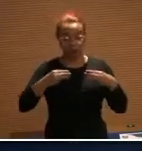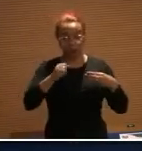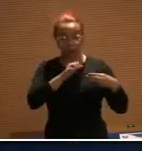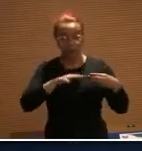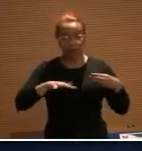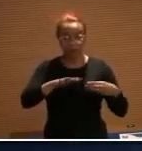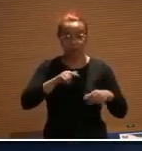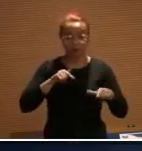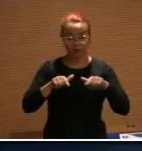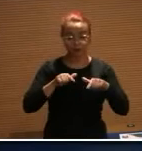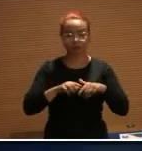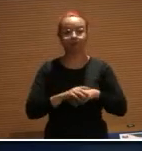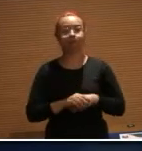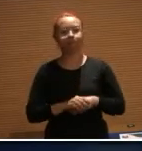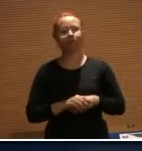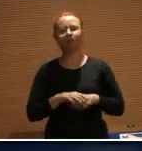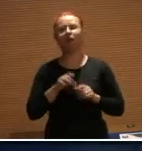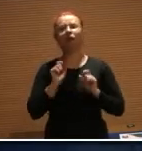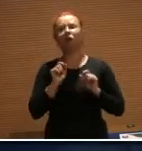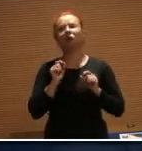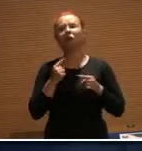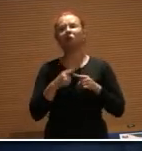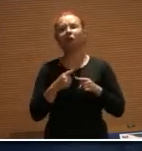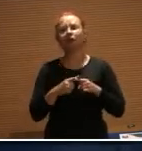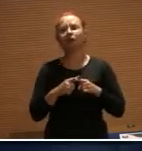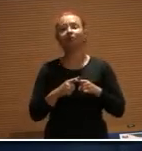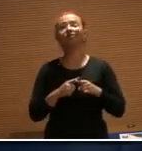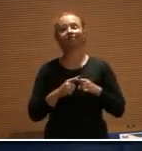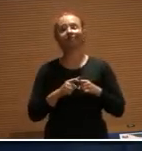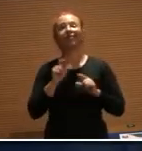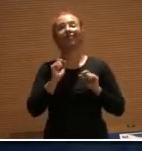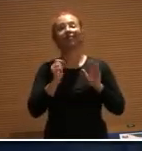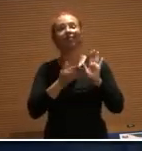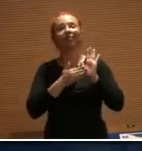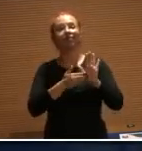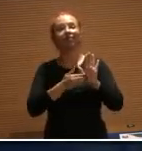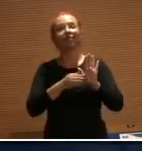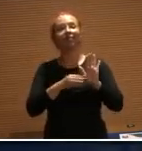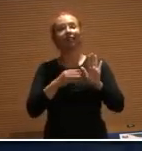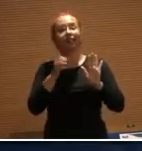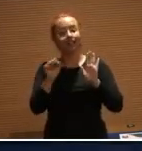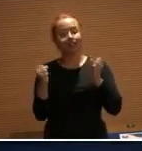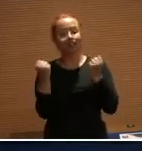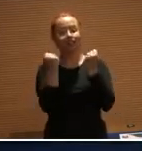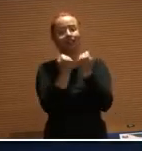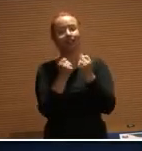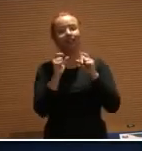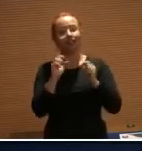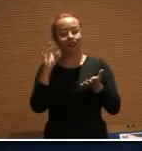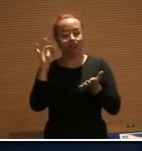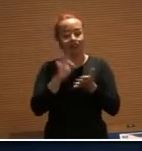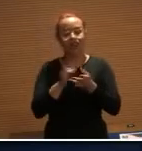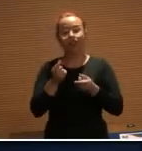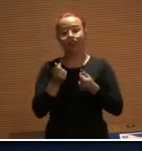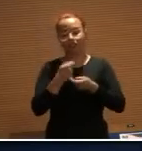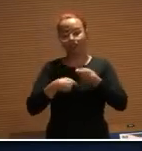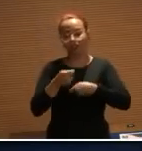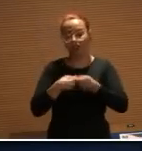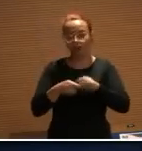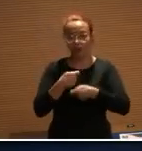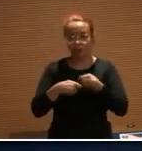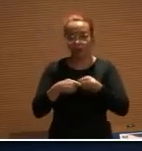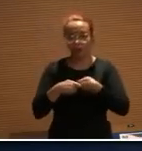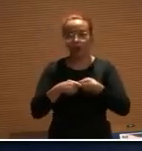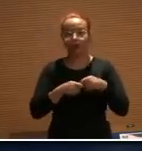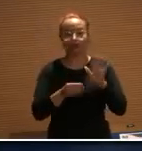justificativa? A autora sustenta que a associação de advogados, escritório de advogacia, é uma realidade econômica com a previsão incerta